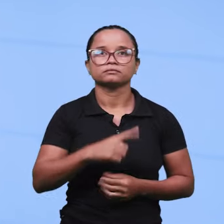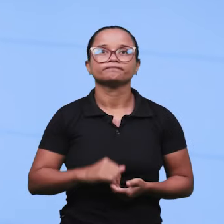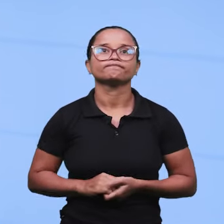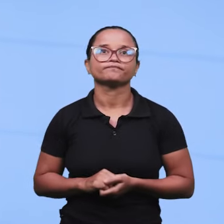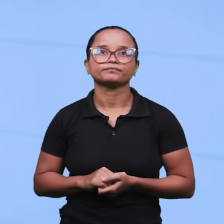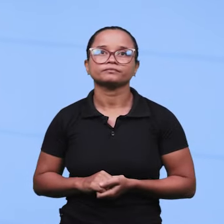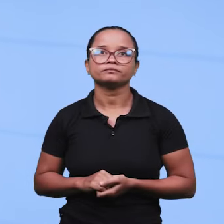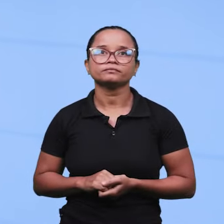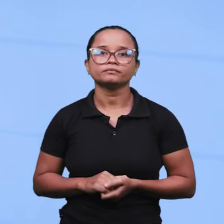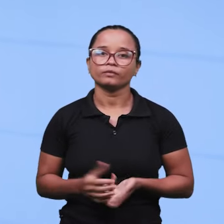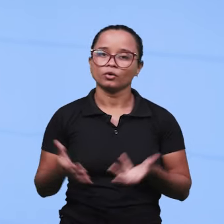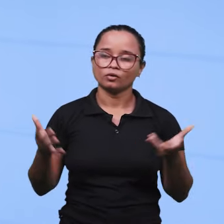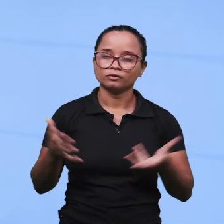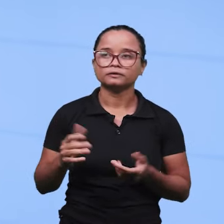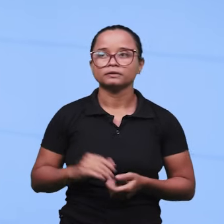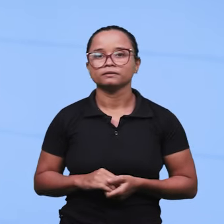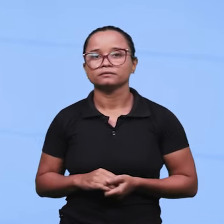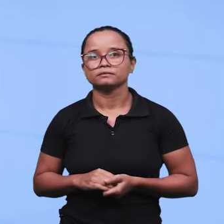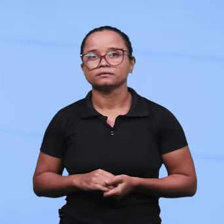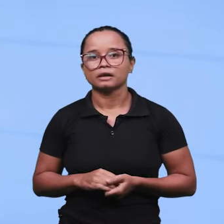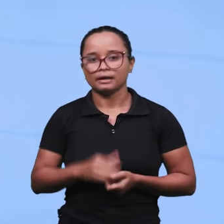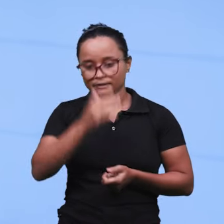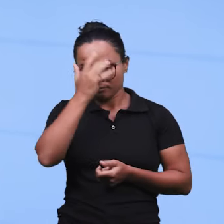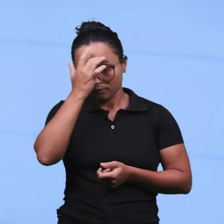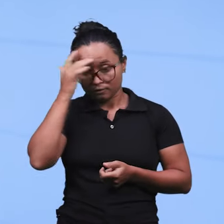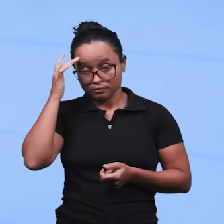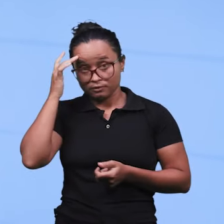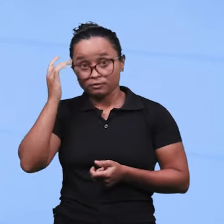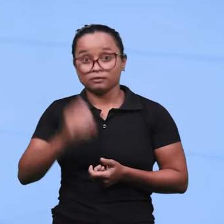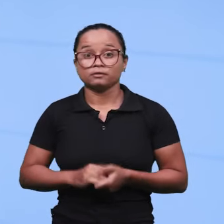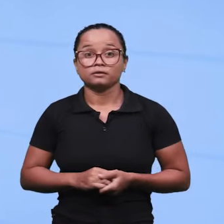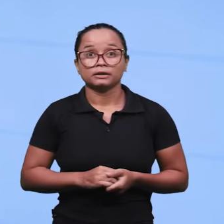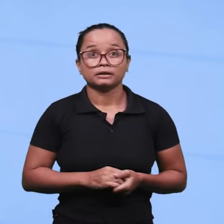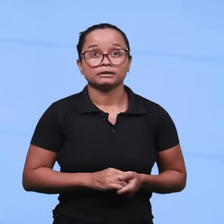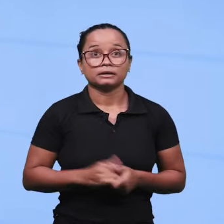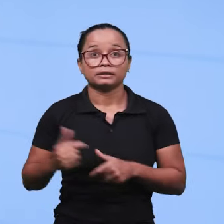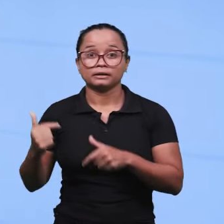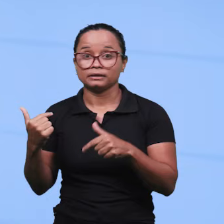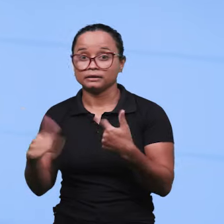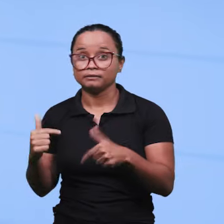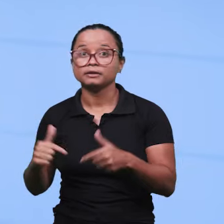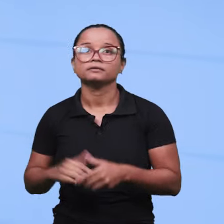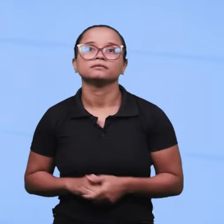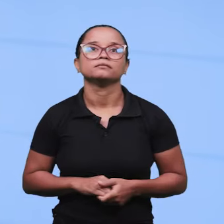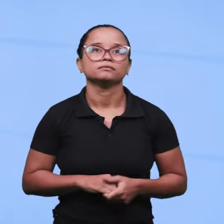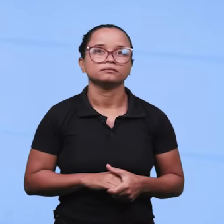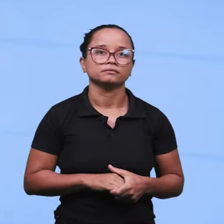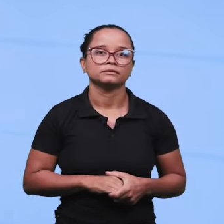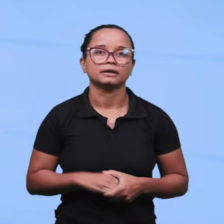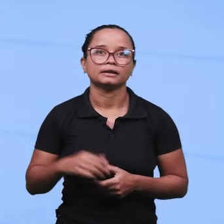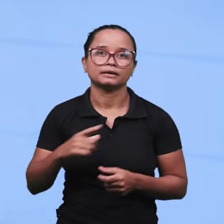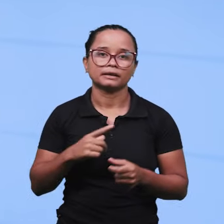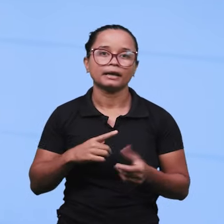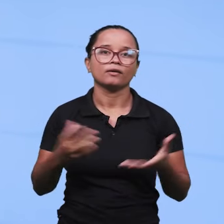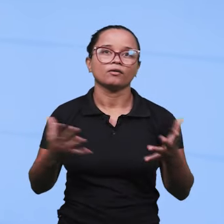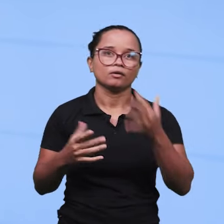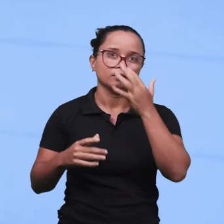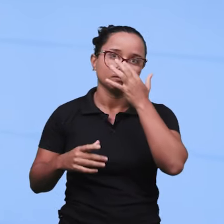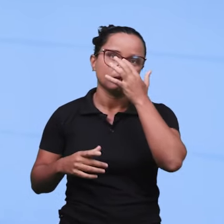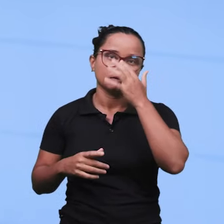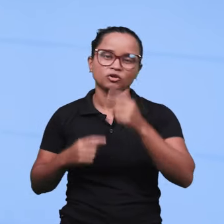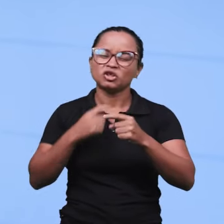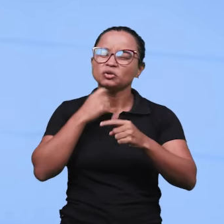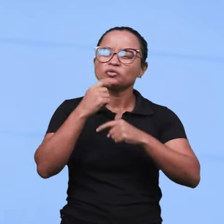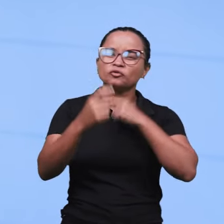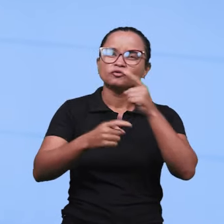Hoje, os empregadores, os empregados, desculpa, eles têm uma recorrência na